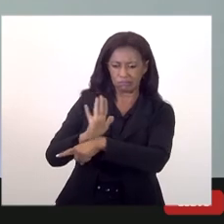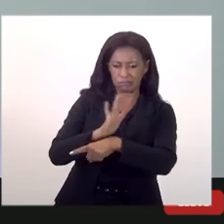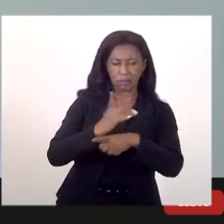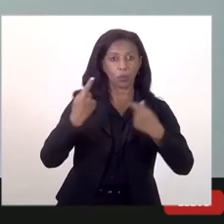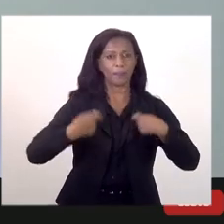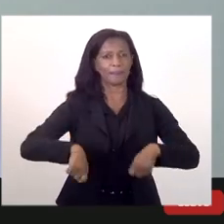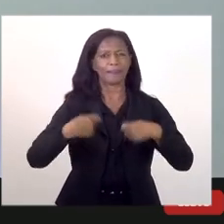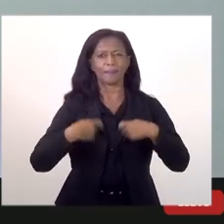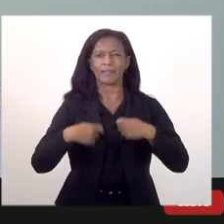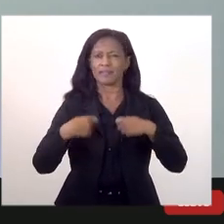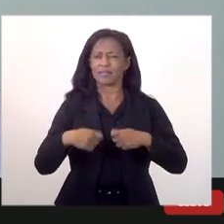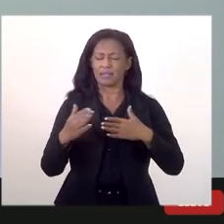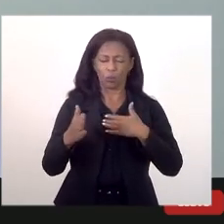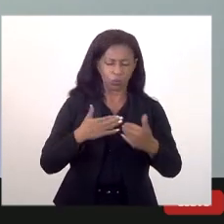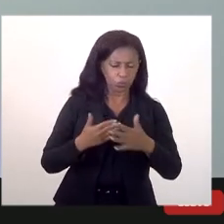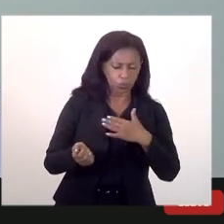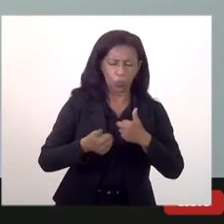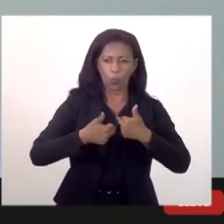necessário